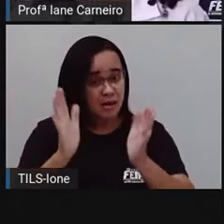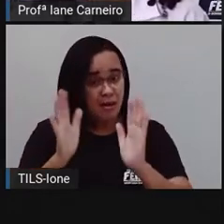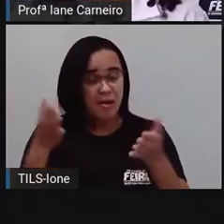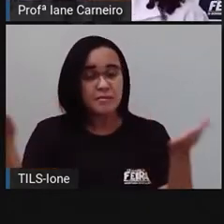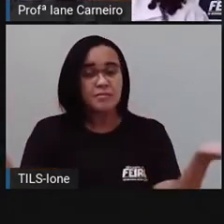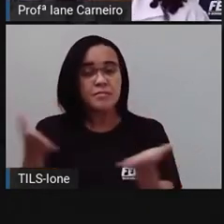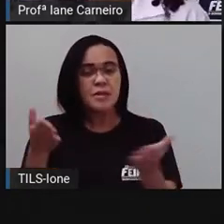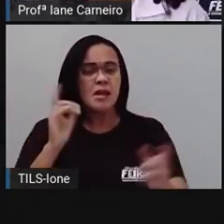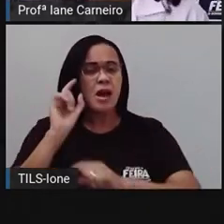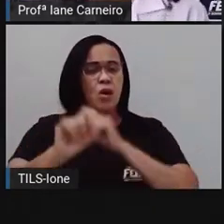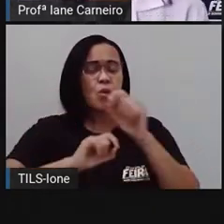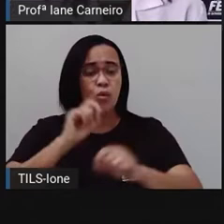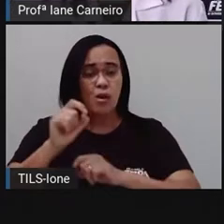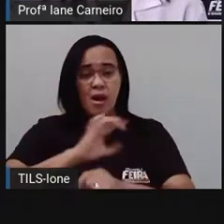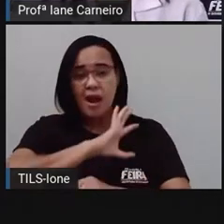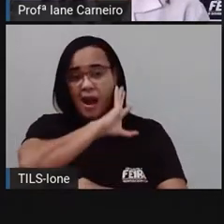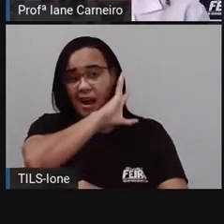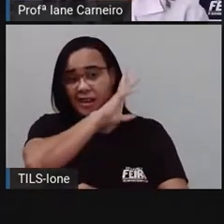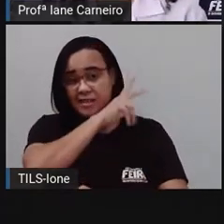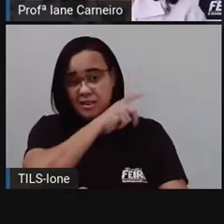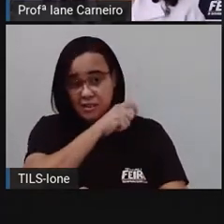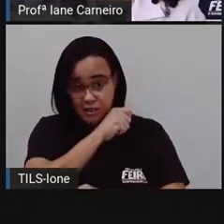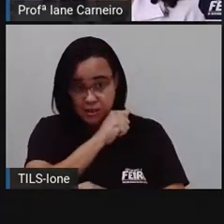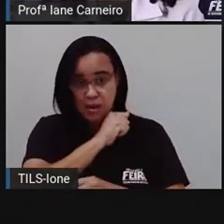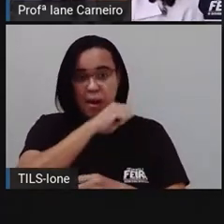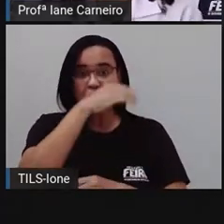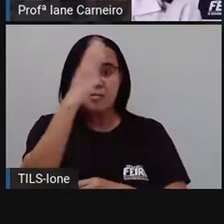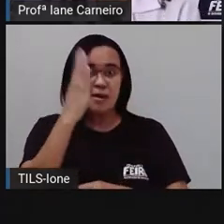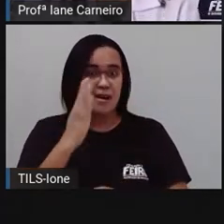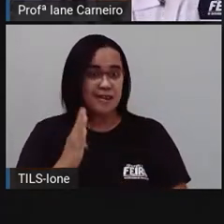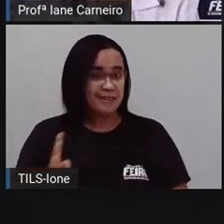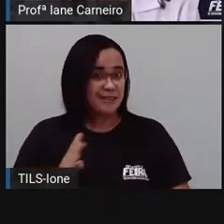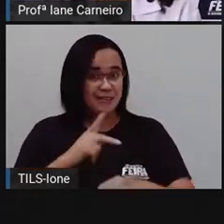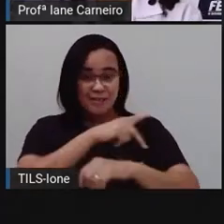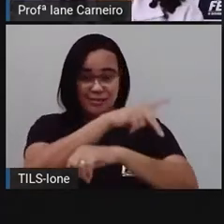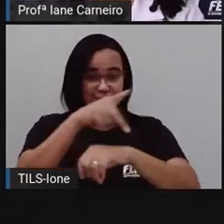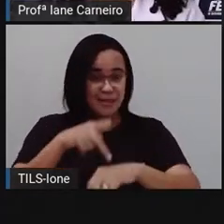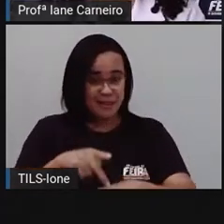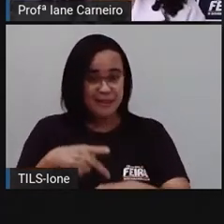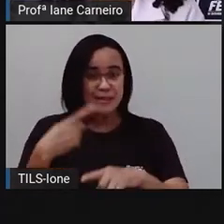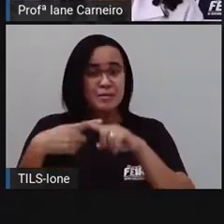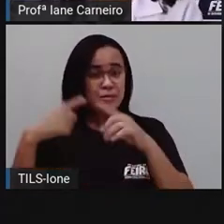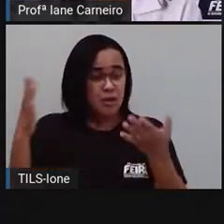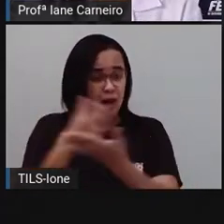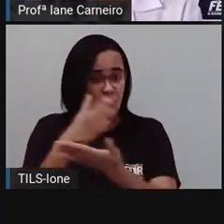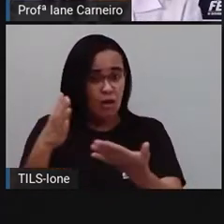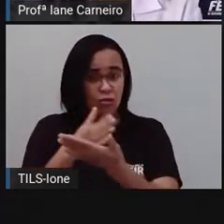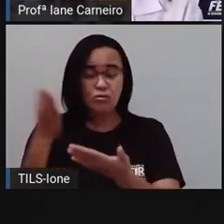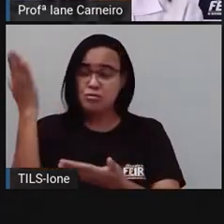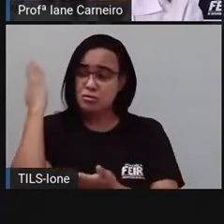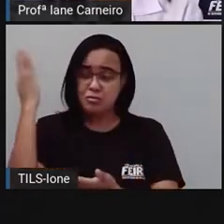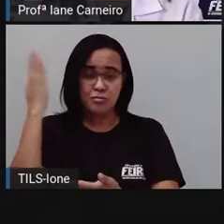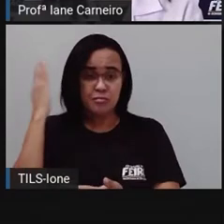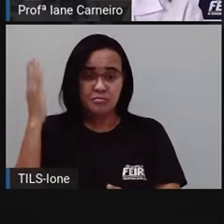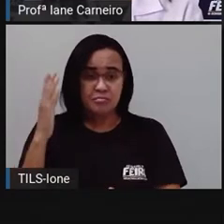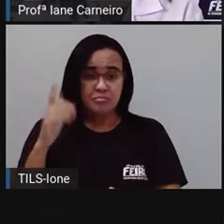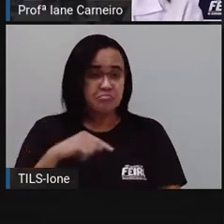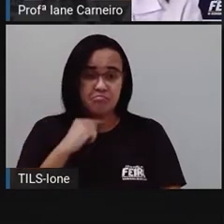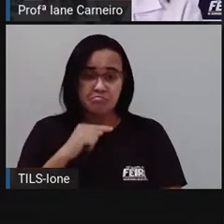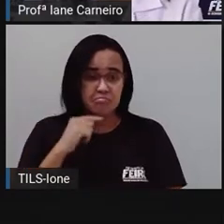os animais brasileiros, porque tem alguns daqueles animais que nós vimos nas aulas anteriores que não, eles não são